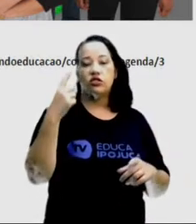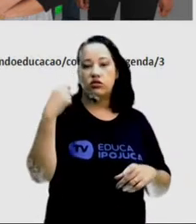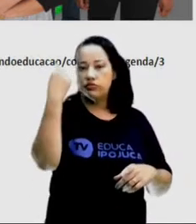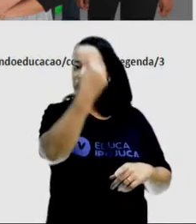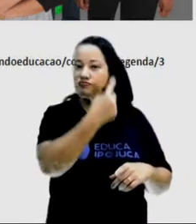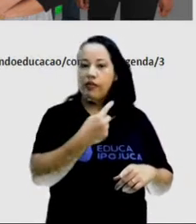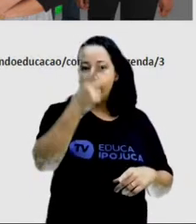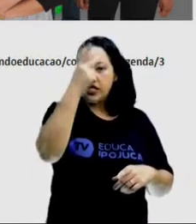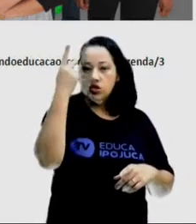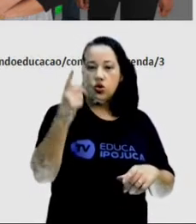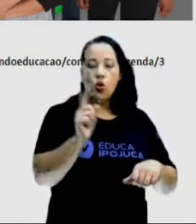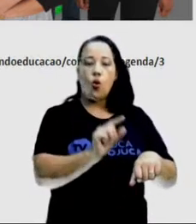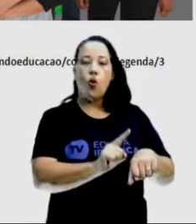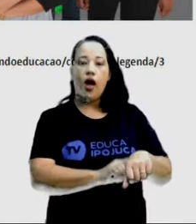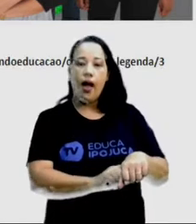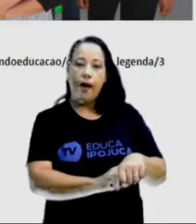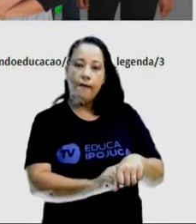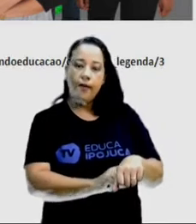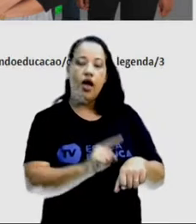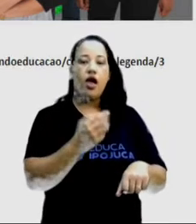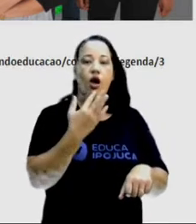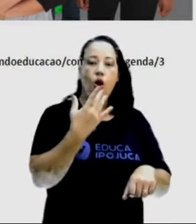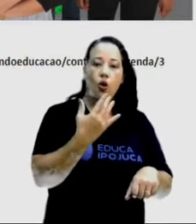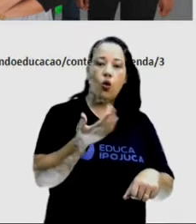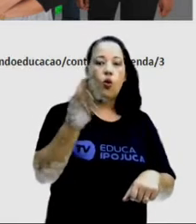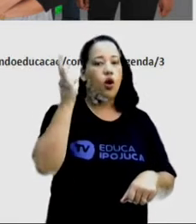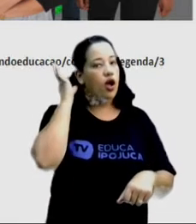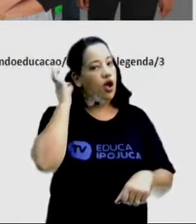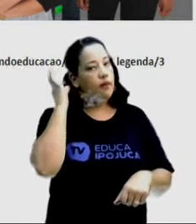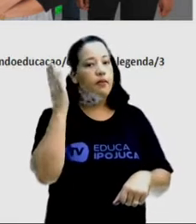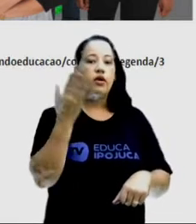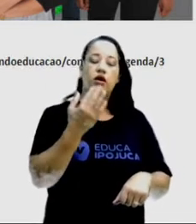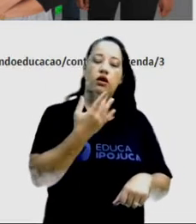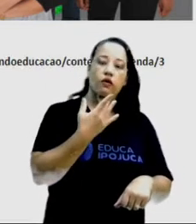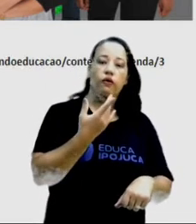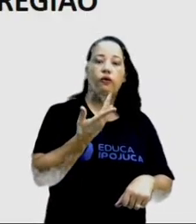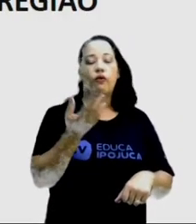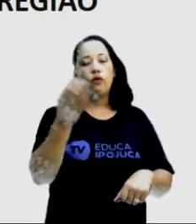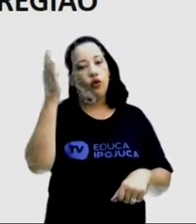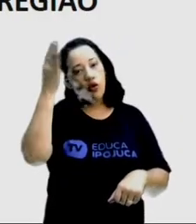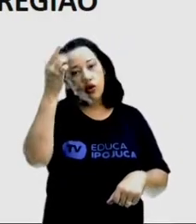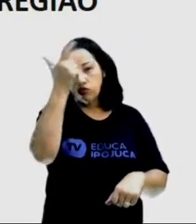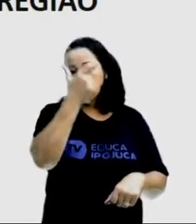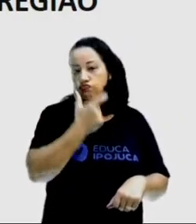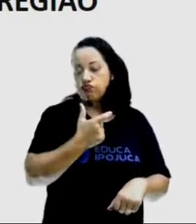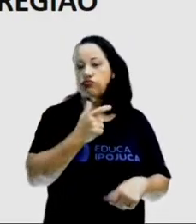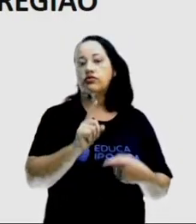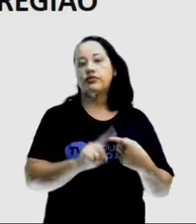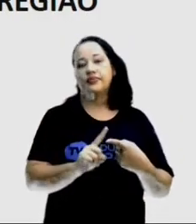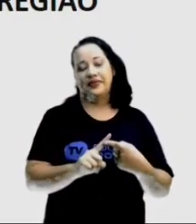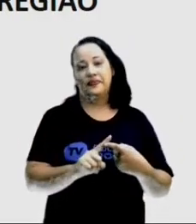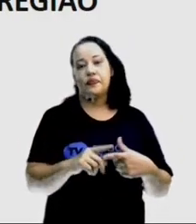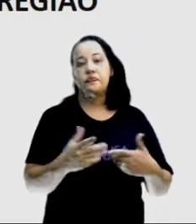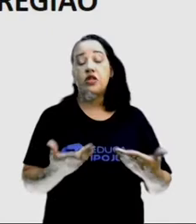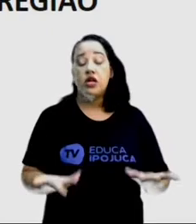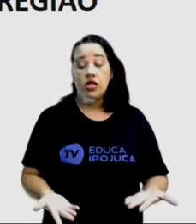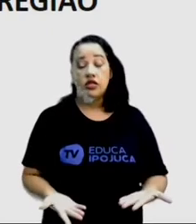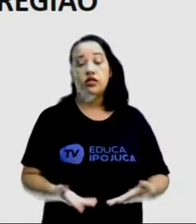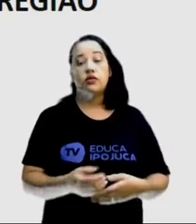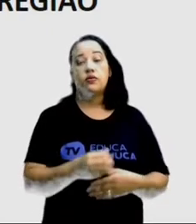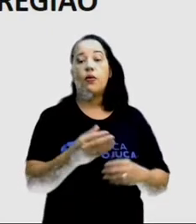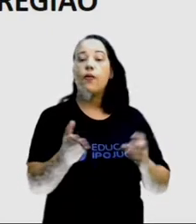a cor da pele, a cor dos cabelos e a nossa fisionomia. Os povos